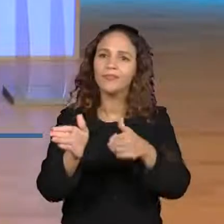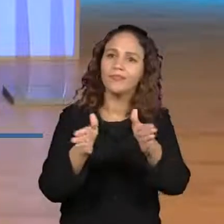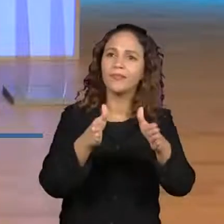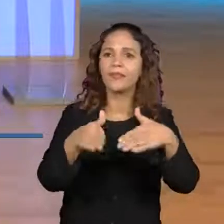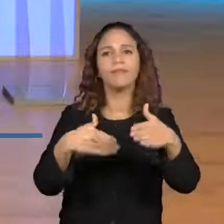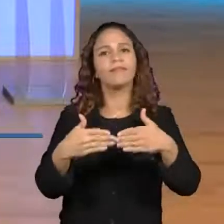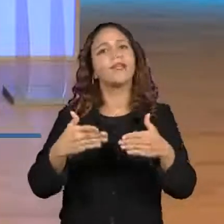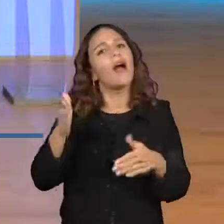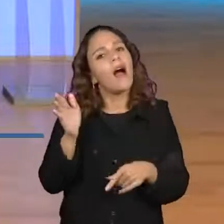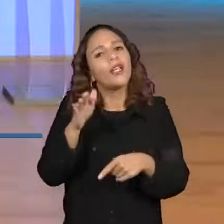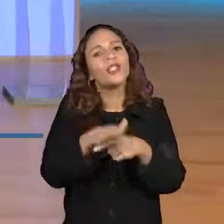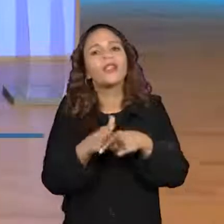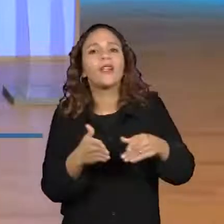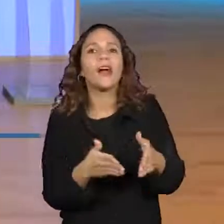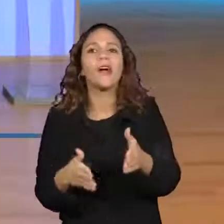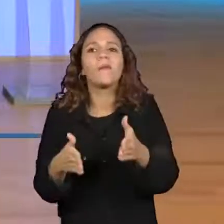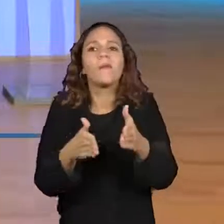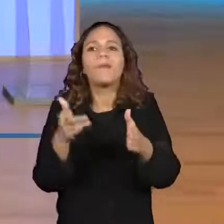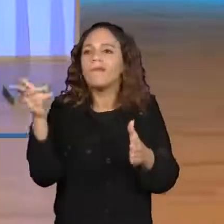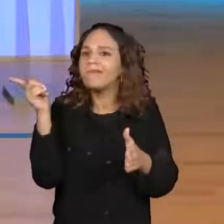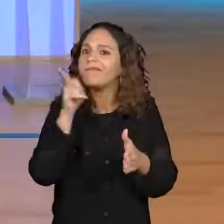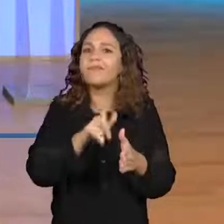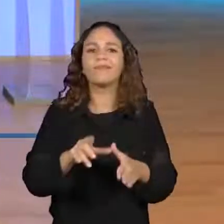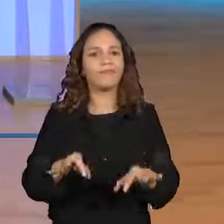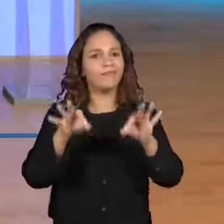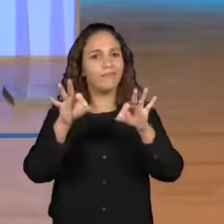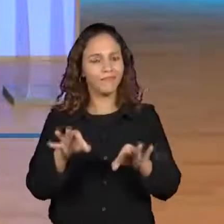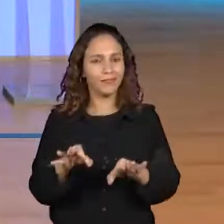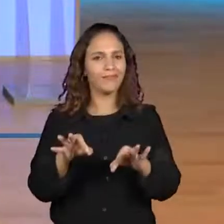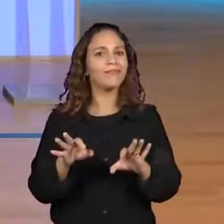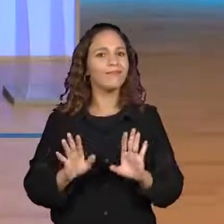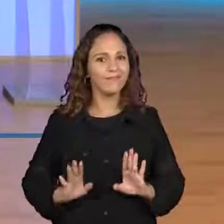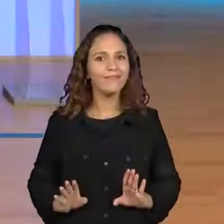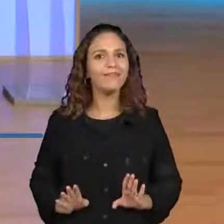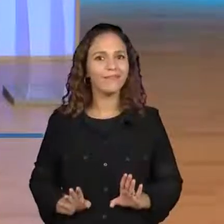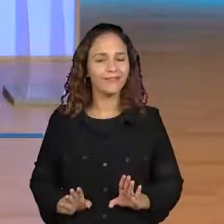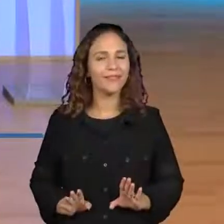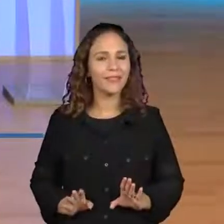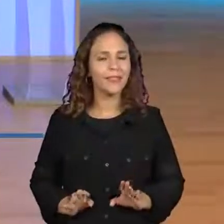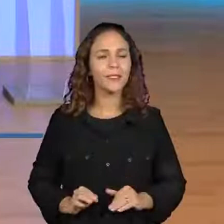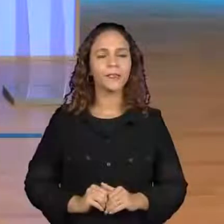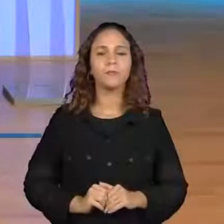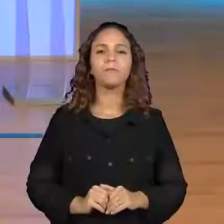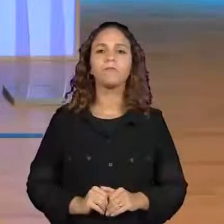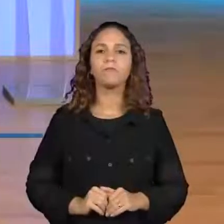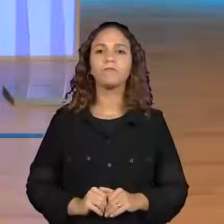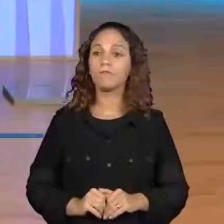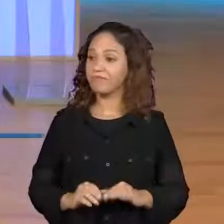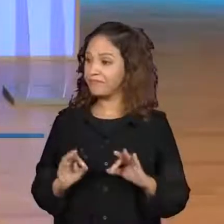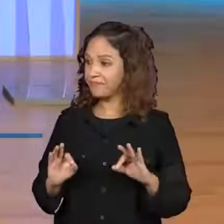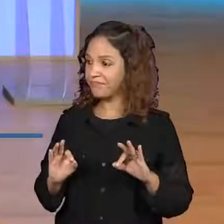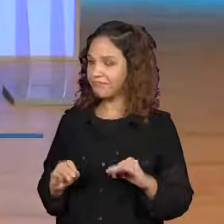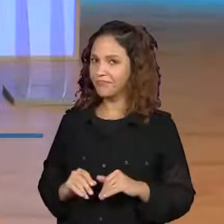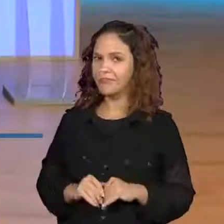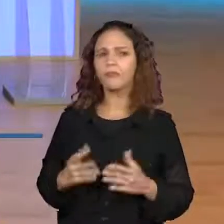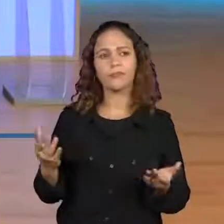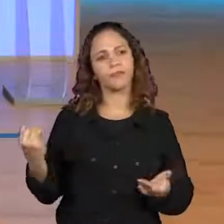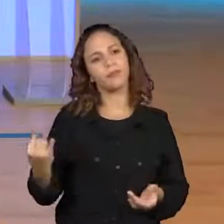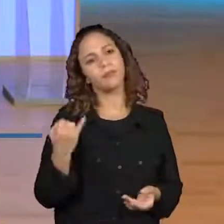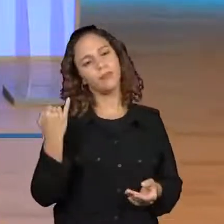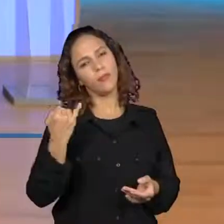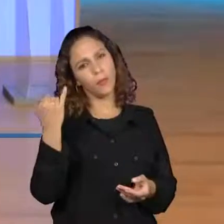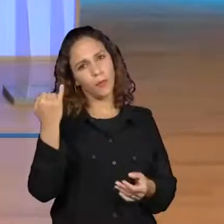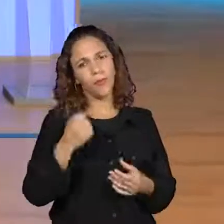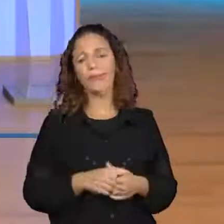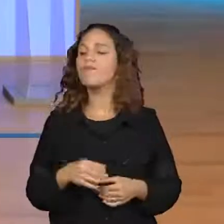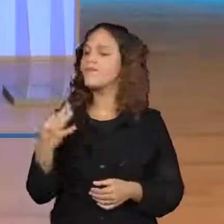pontos de referência, até que a pessoa possa se localizar e chegar ao local pretendido, não é mesmo? Então, é importante. É